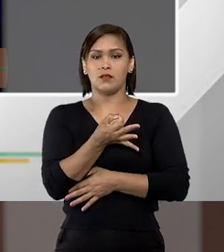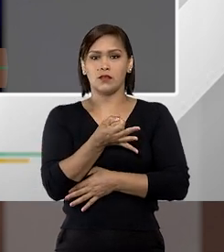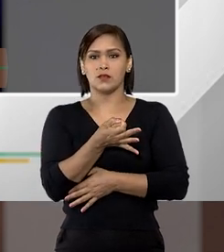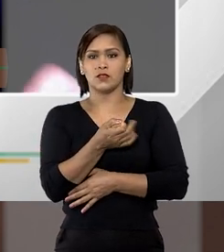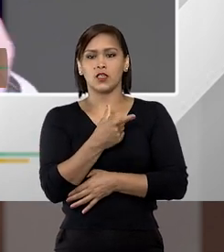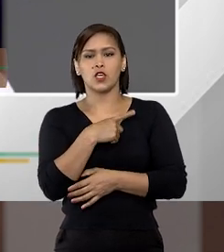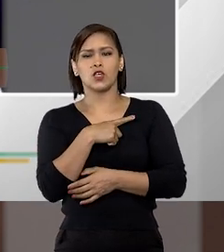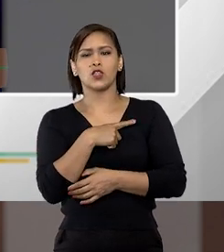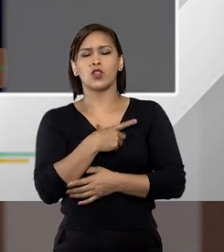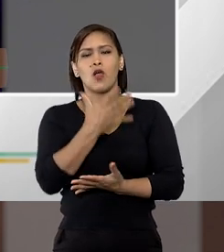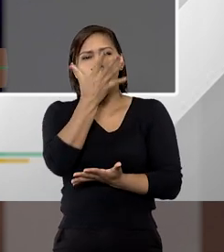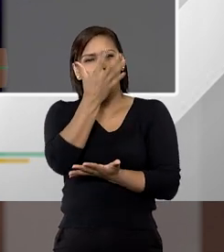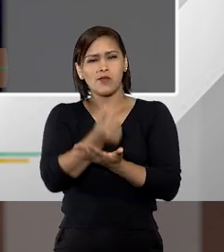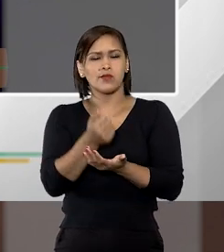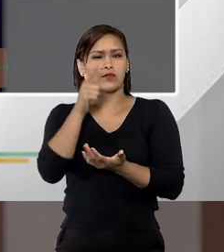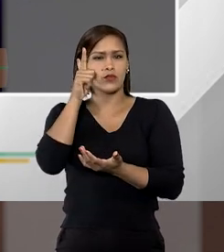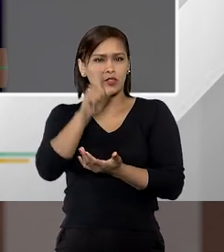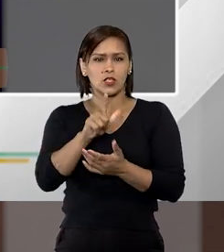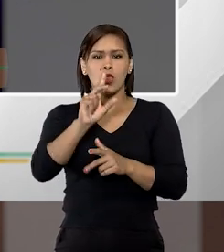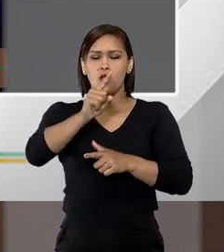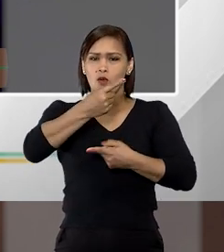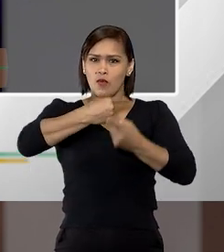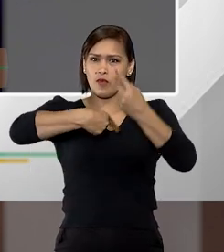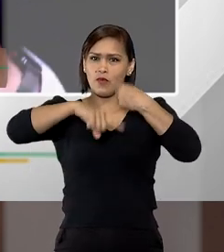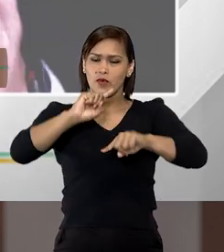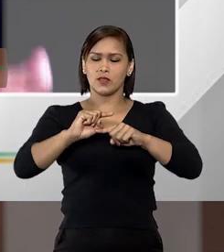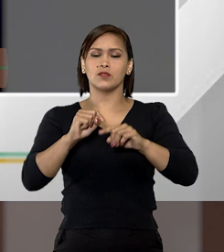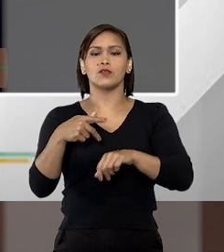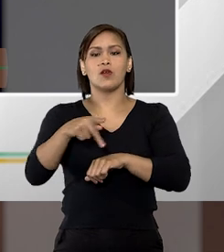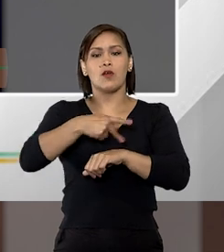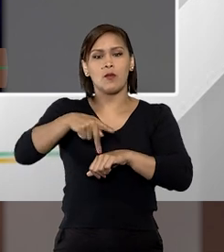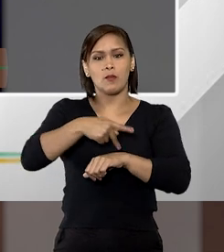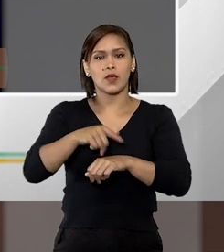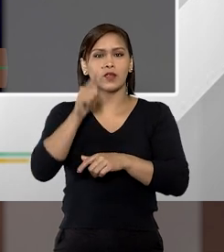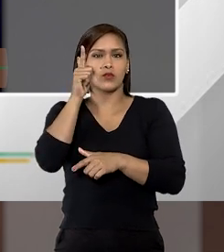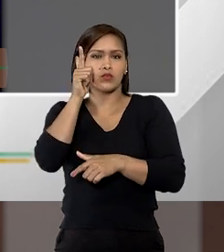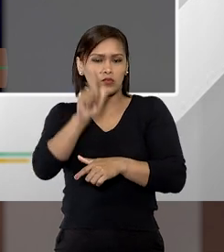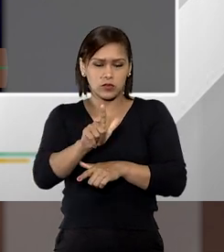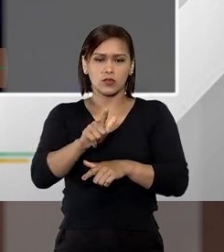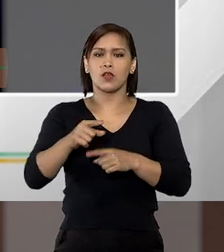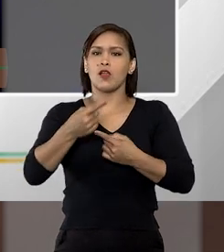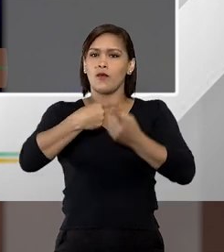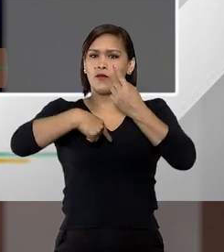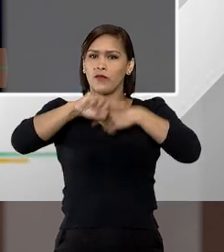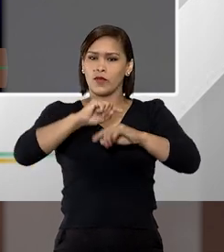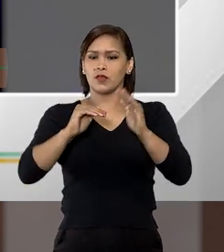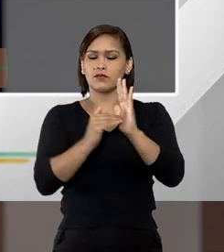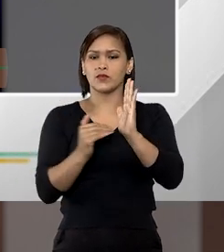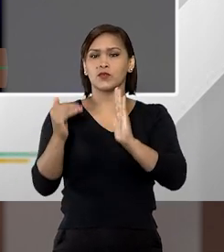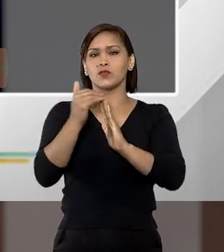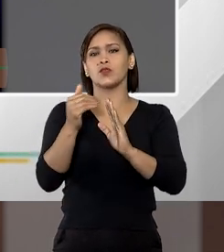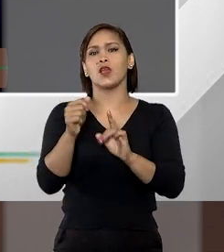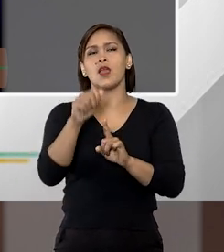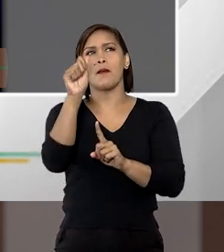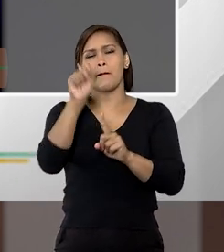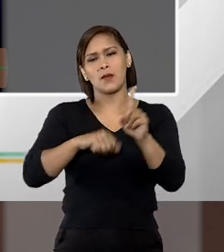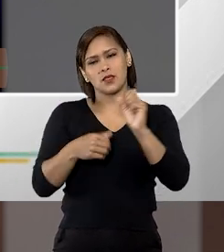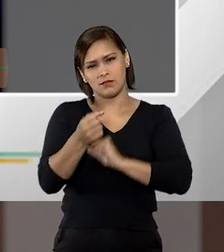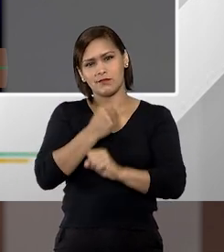conquistamos um grande avanço o país conquistou um grande avanço no mês passado